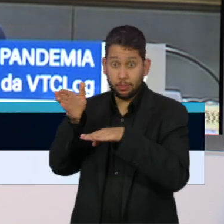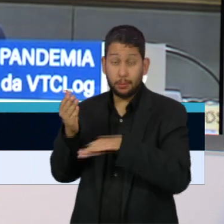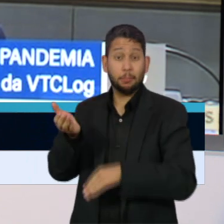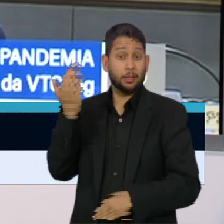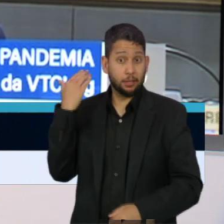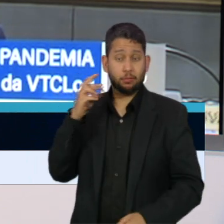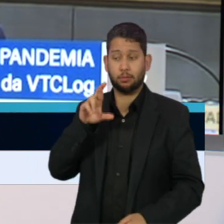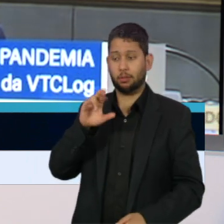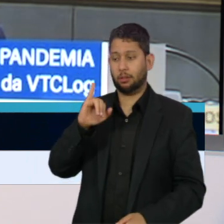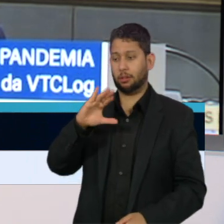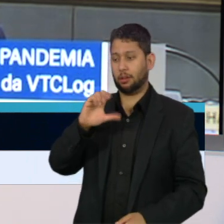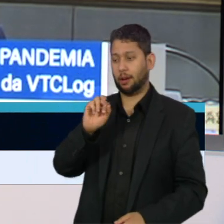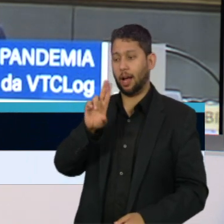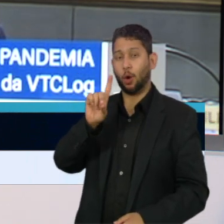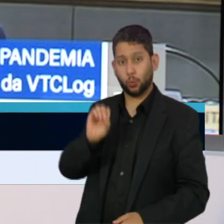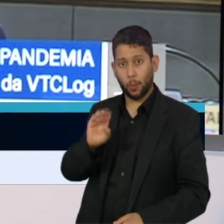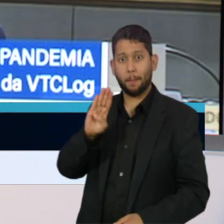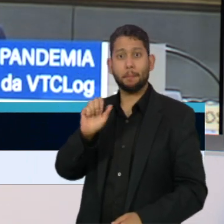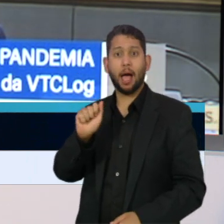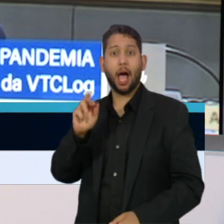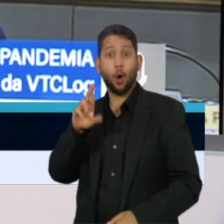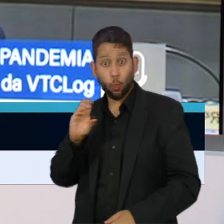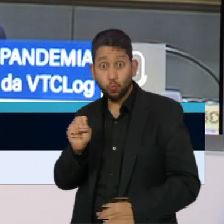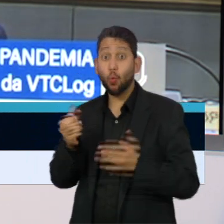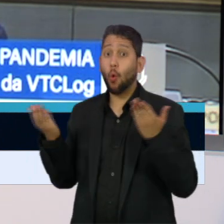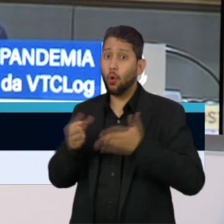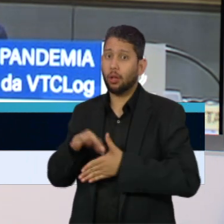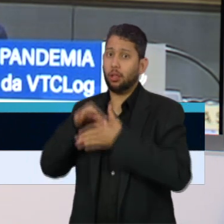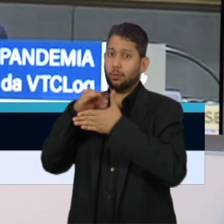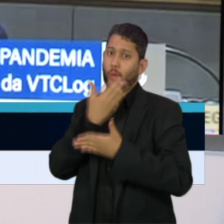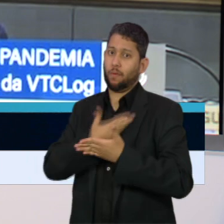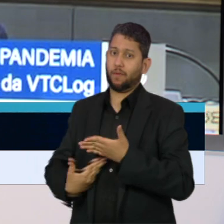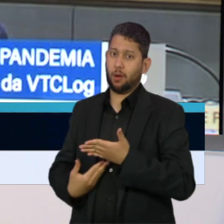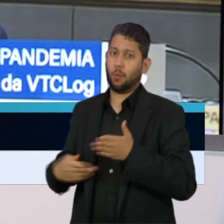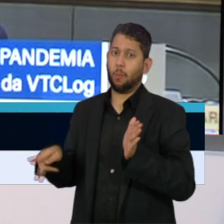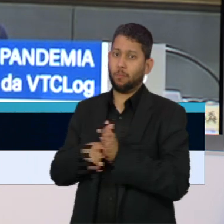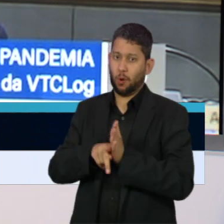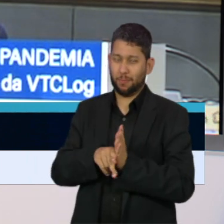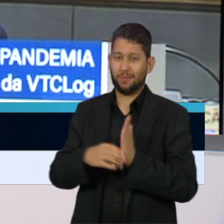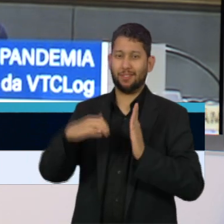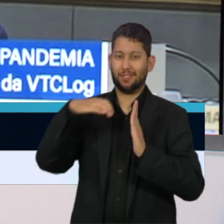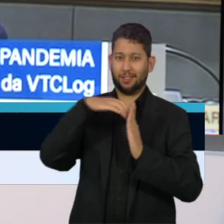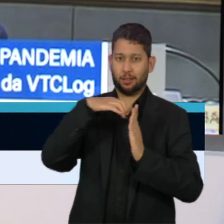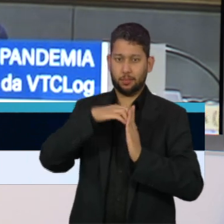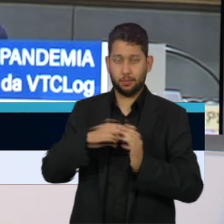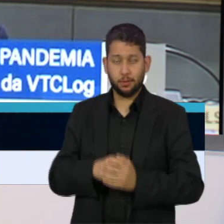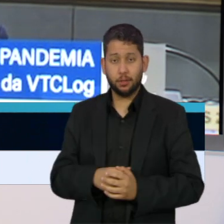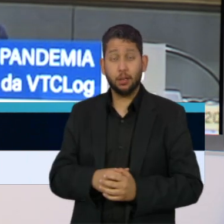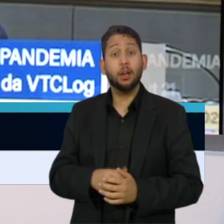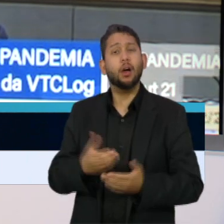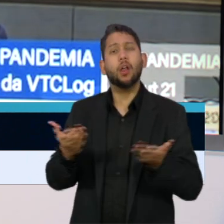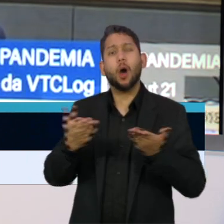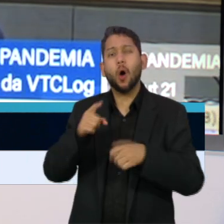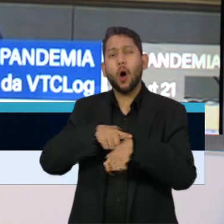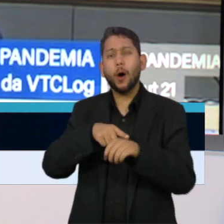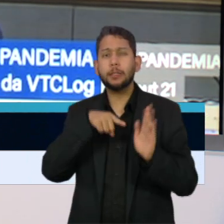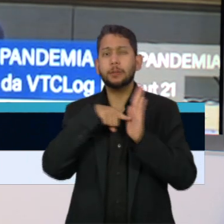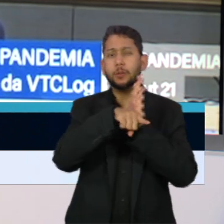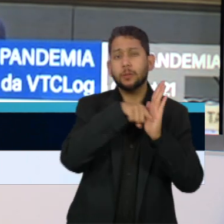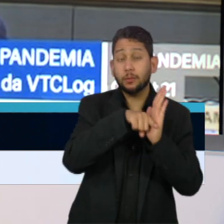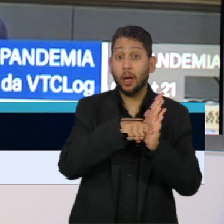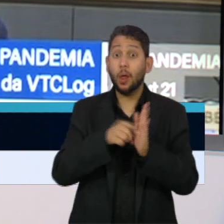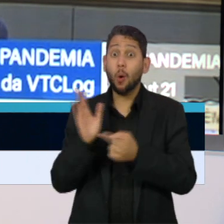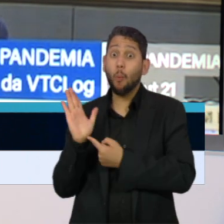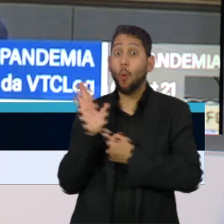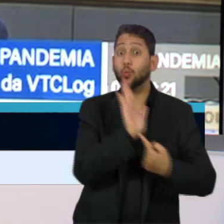Barros, que hoje é líder do governo na Câmara. Durante o interrogatório, Raimundo Nonato foi confrontado com uma lista de